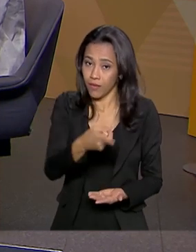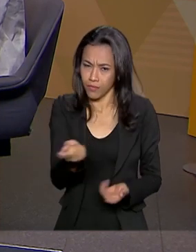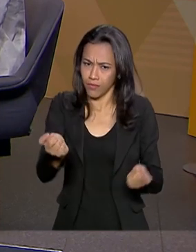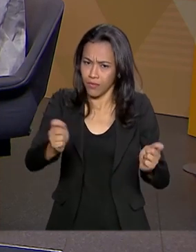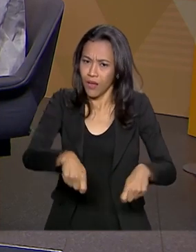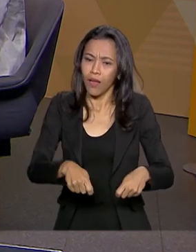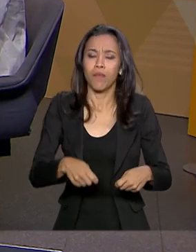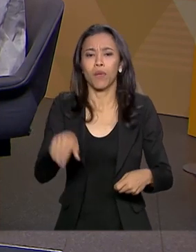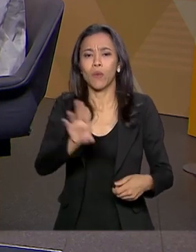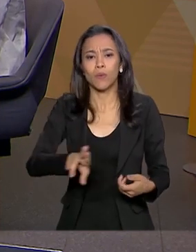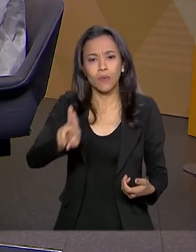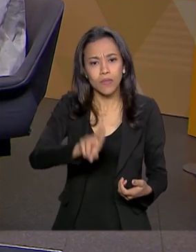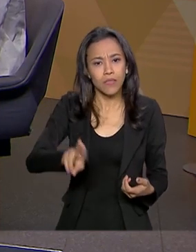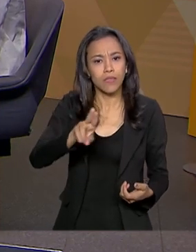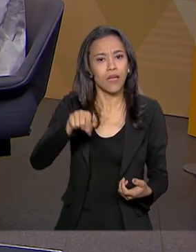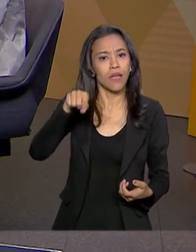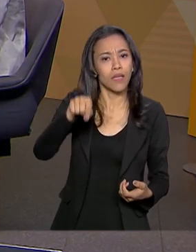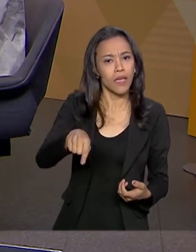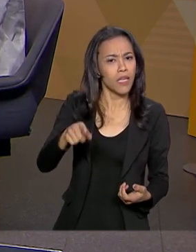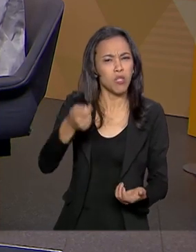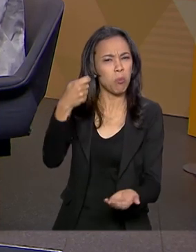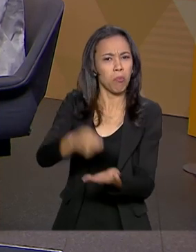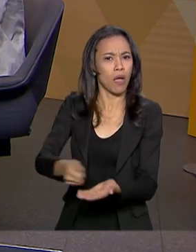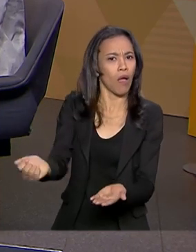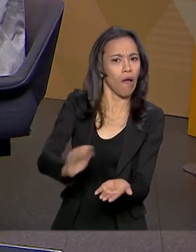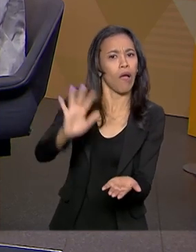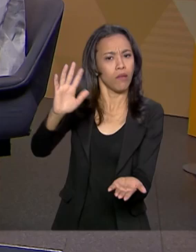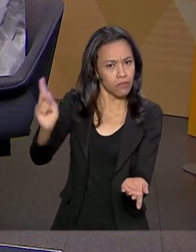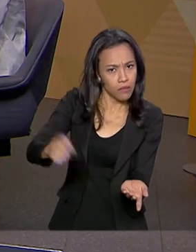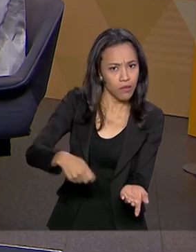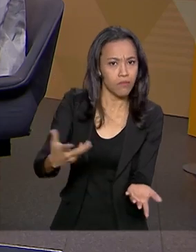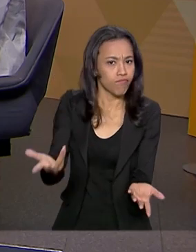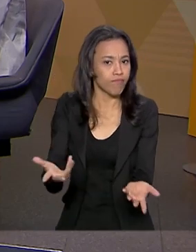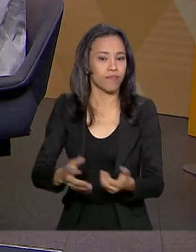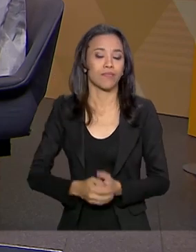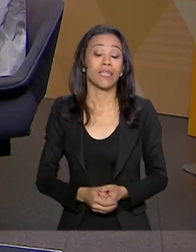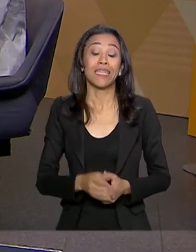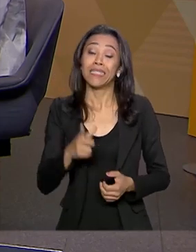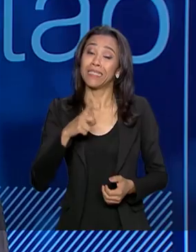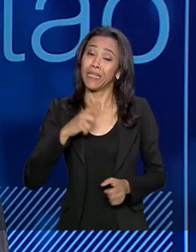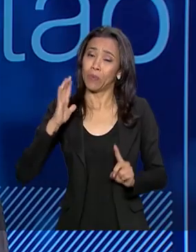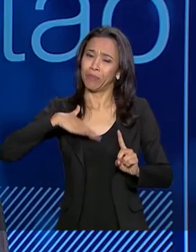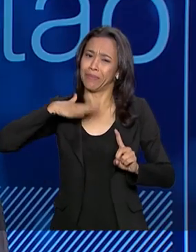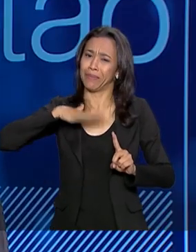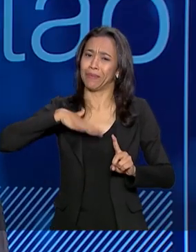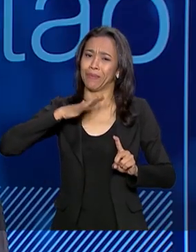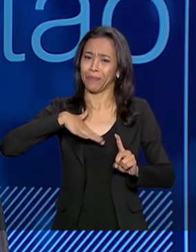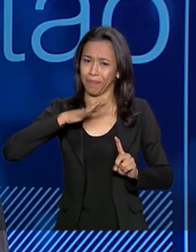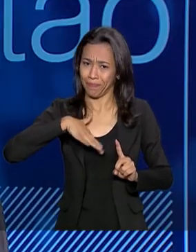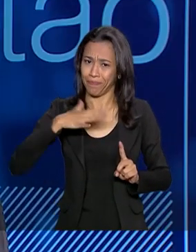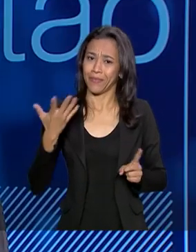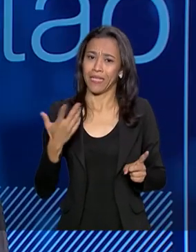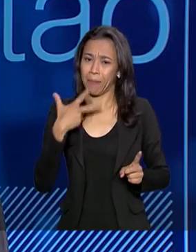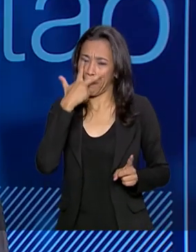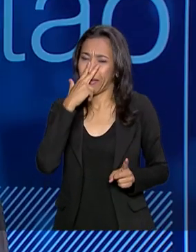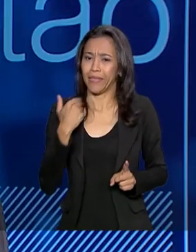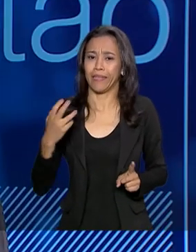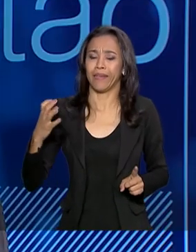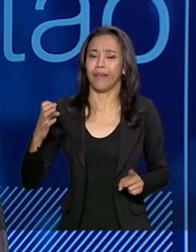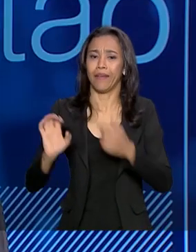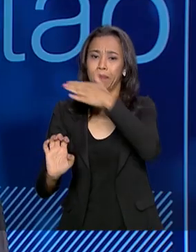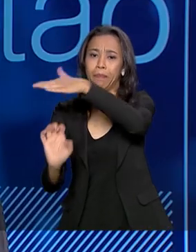possibilidade de usufruir daquele investimento e não pagar tão caro? Tem um pouco um mito de que o investimento privado é mais caro,